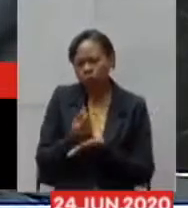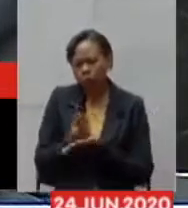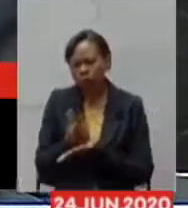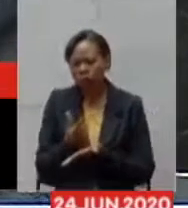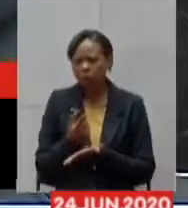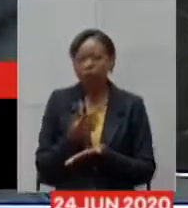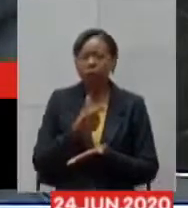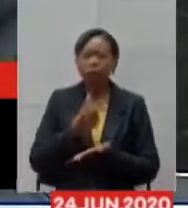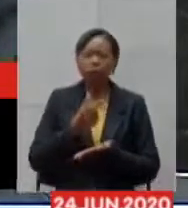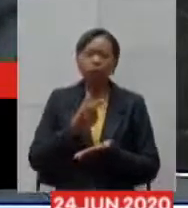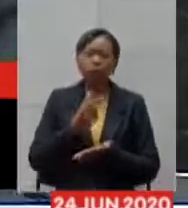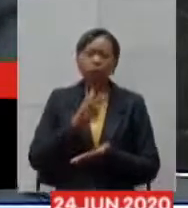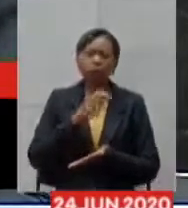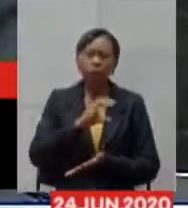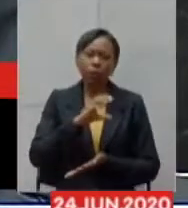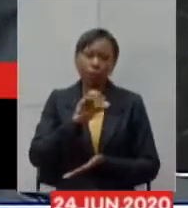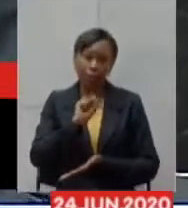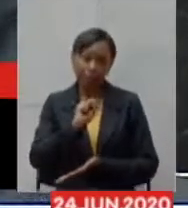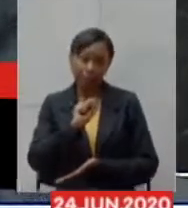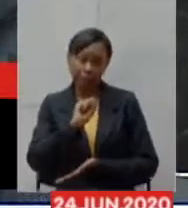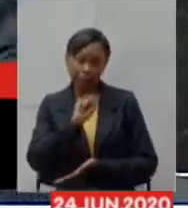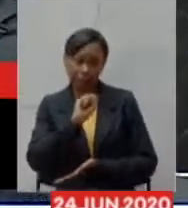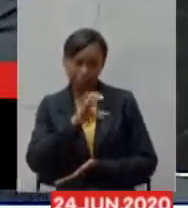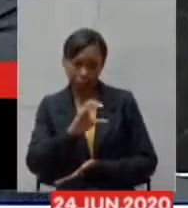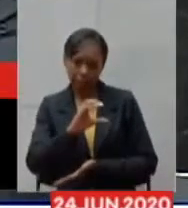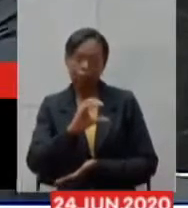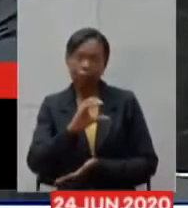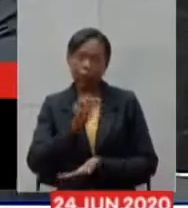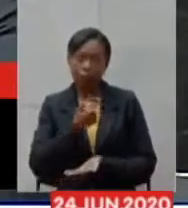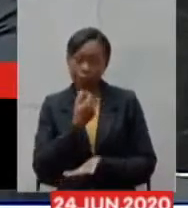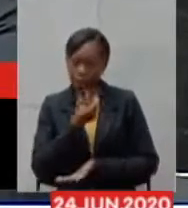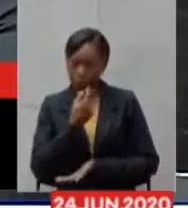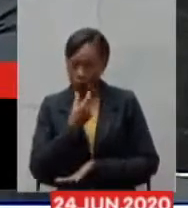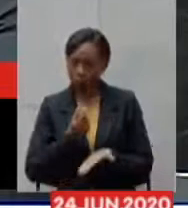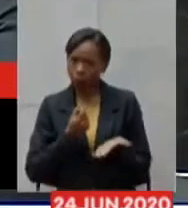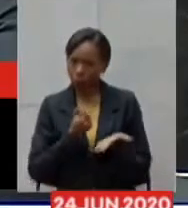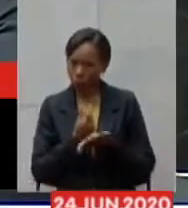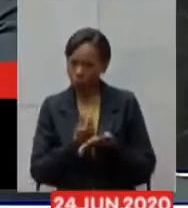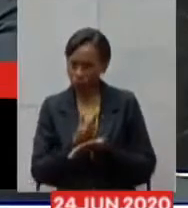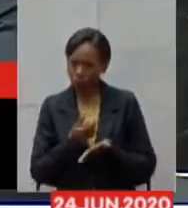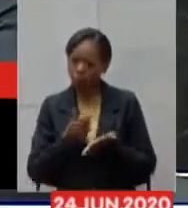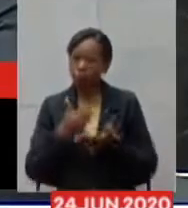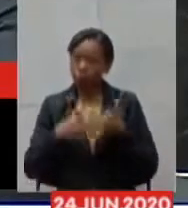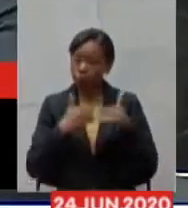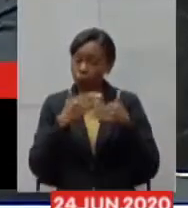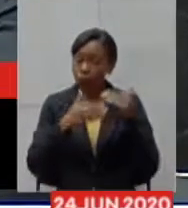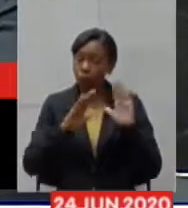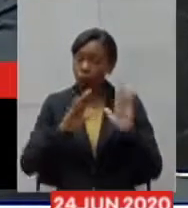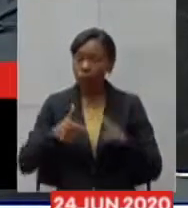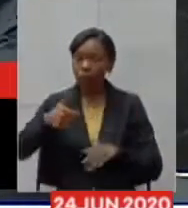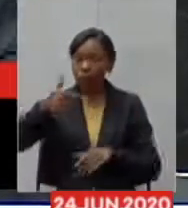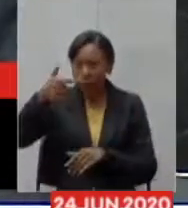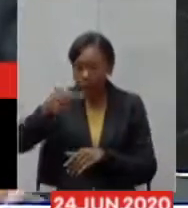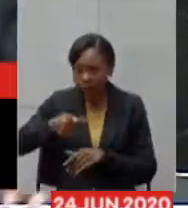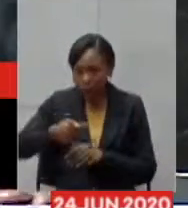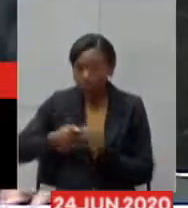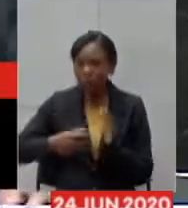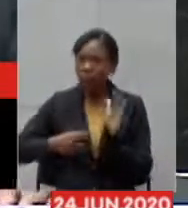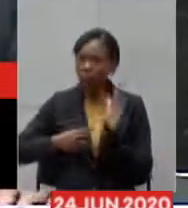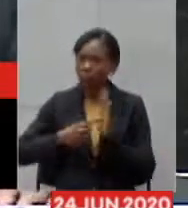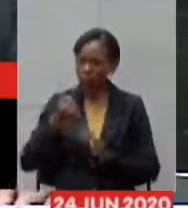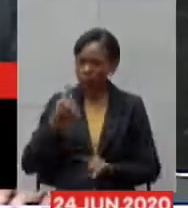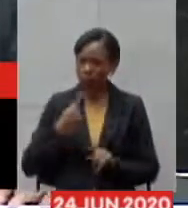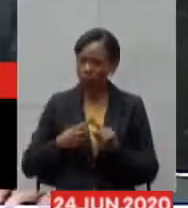CSC de medicamentos esse processo ele já está na sétima rodada se eu não me engano e